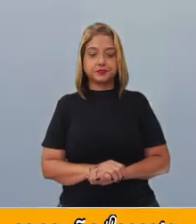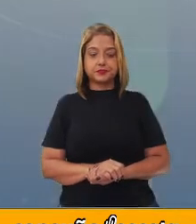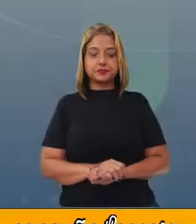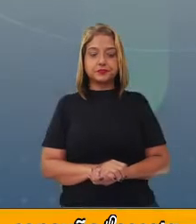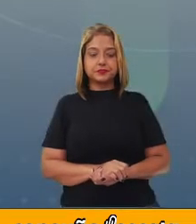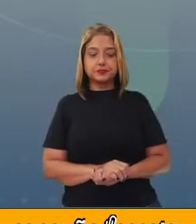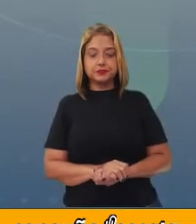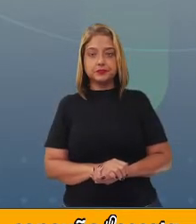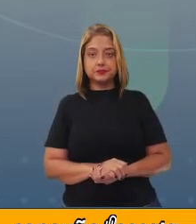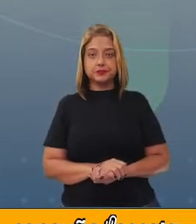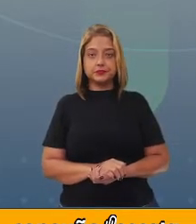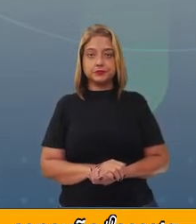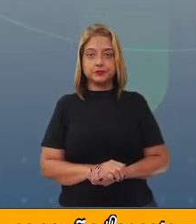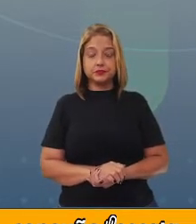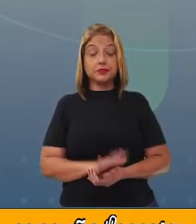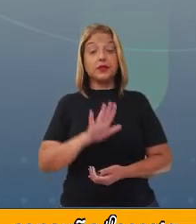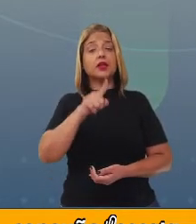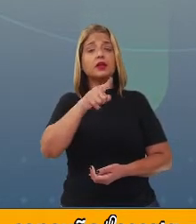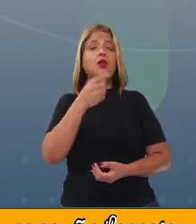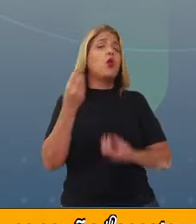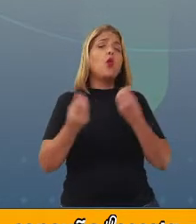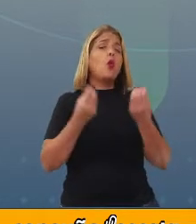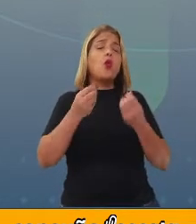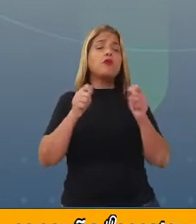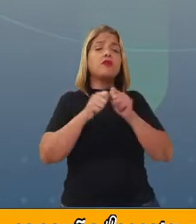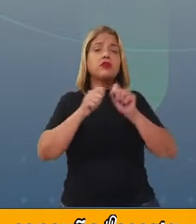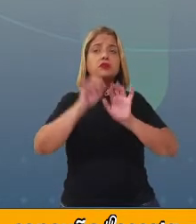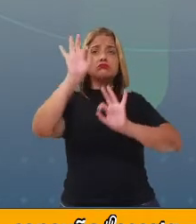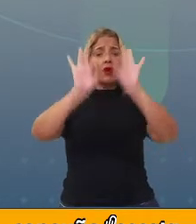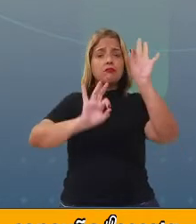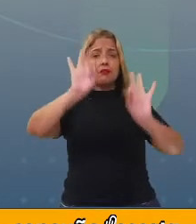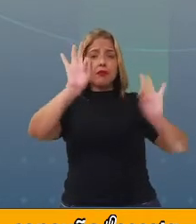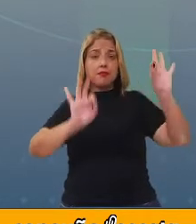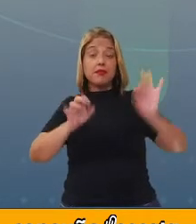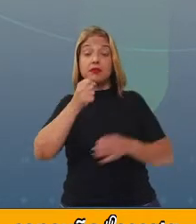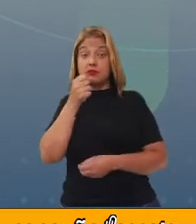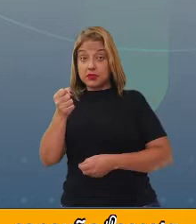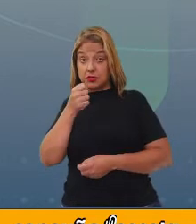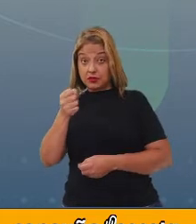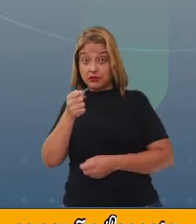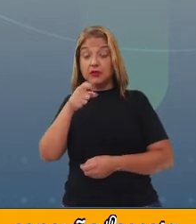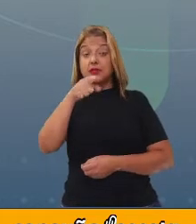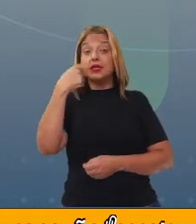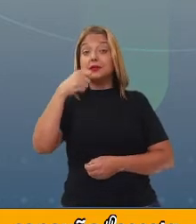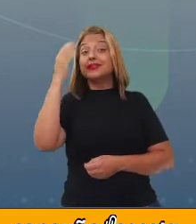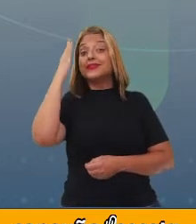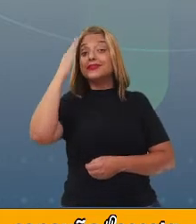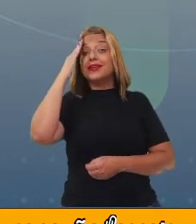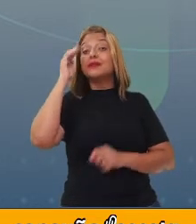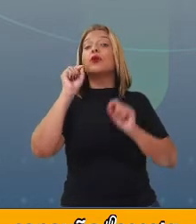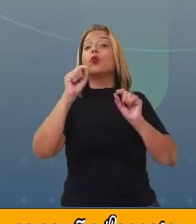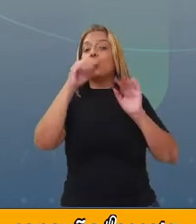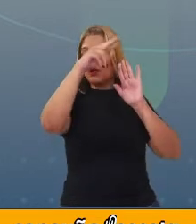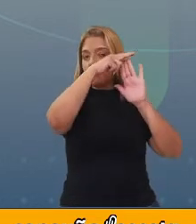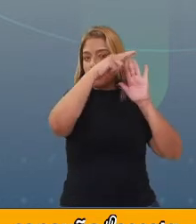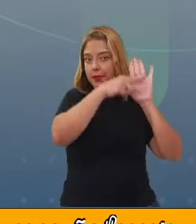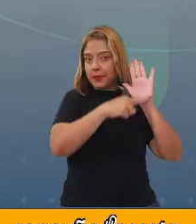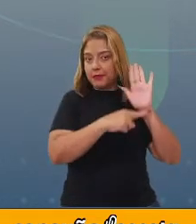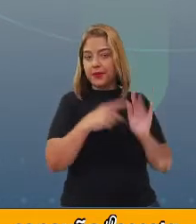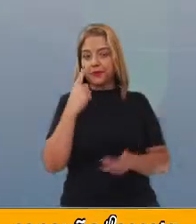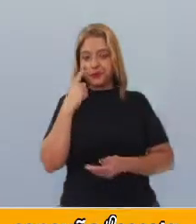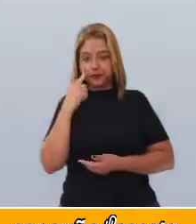E se você for estruturar uma entrevista, construir uma, o que é preciso considerar, portanto? Vejam só.